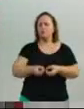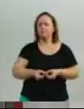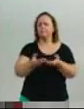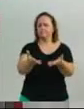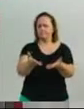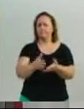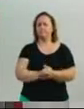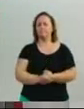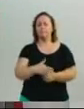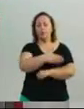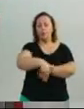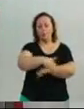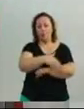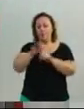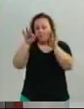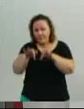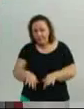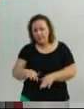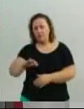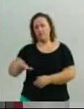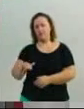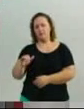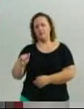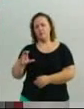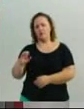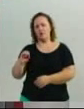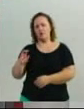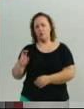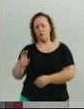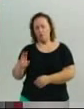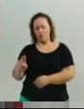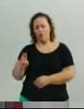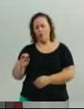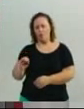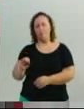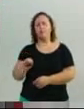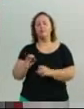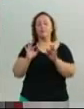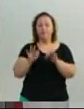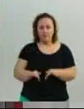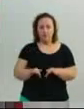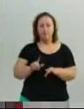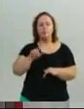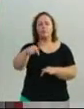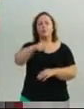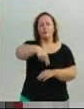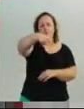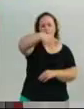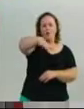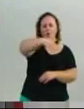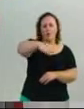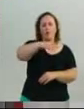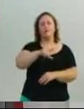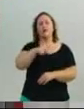assim que concluir a Jacob Inês, será prioridade para o próximo ano na região norte. Então a nossa população pode ficar